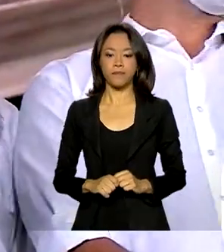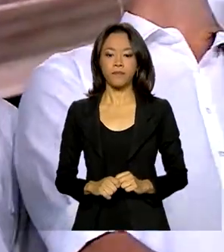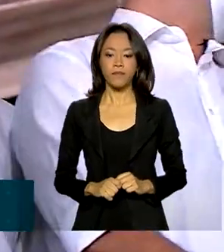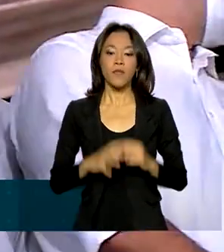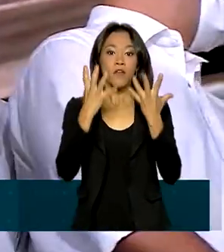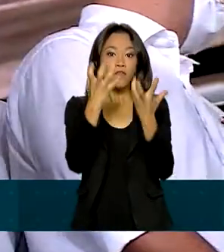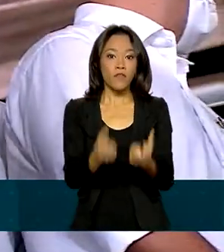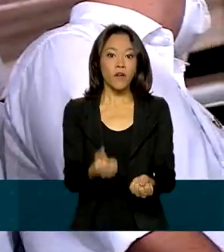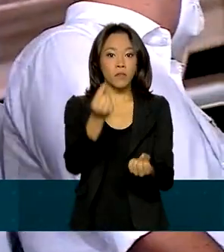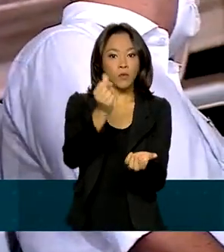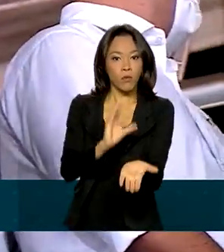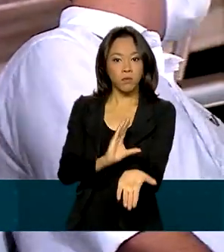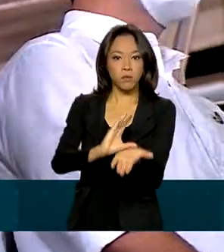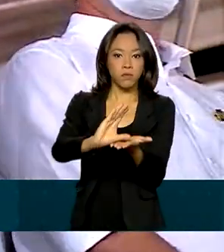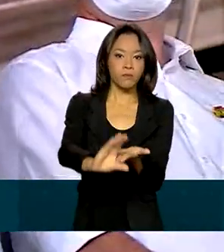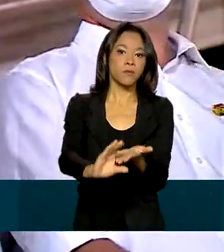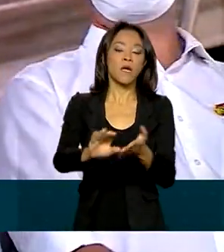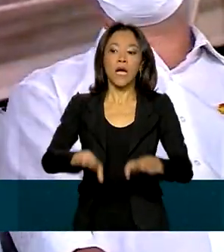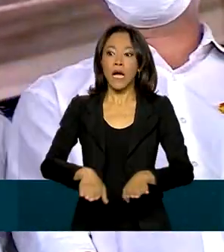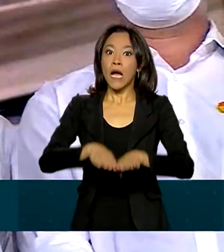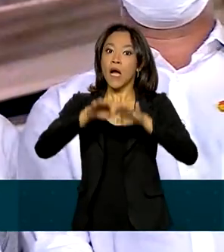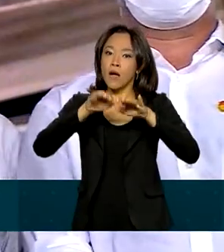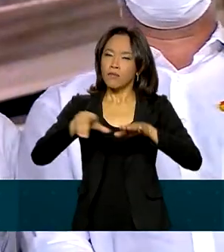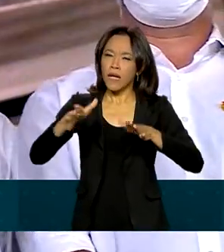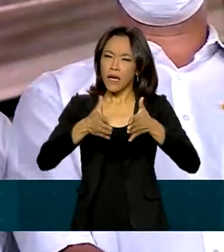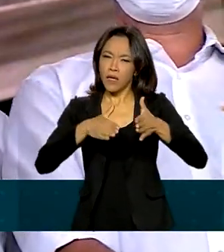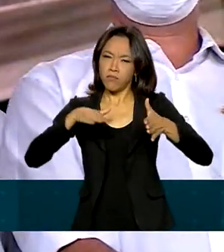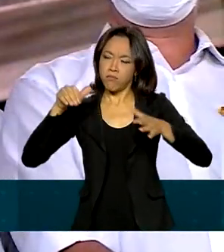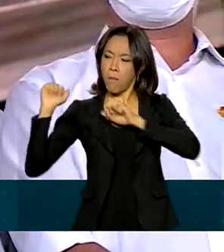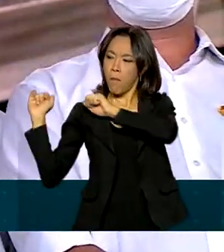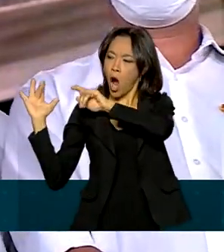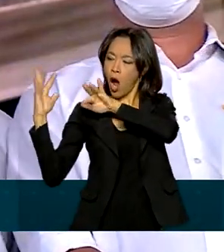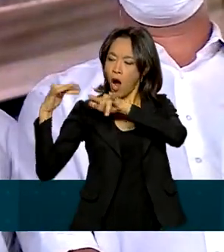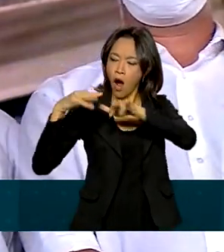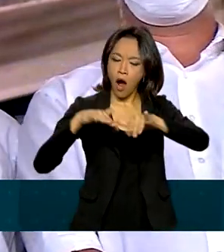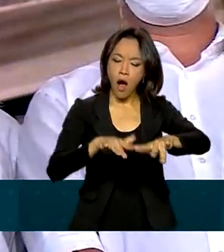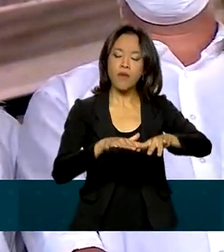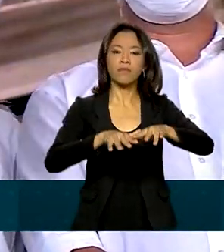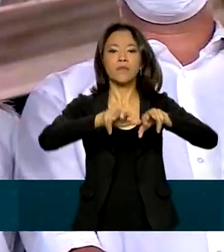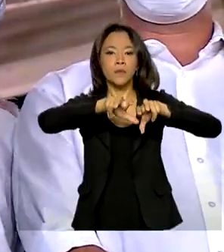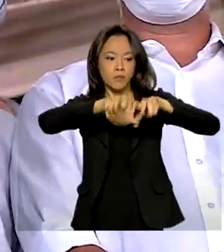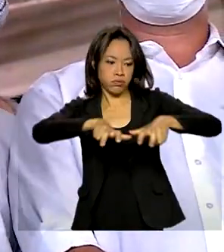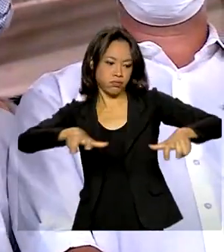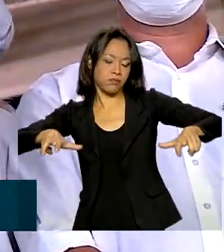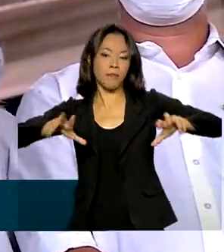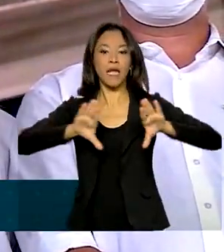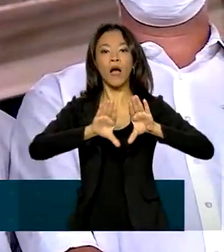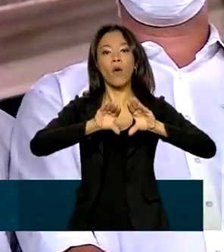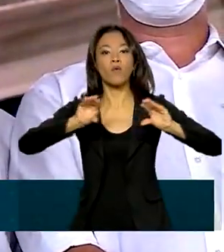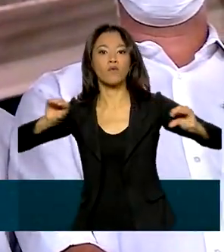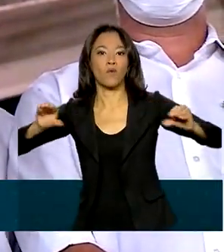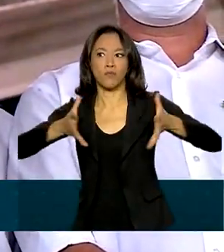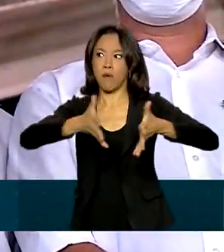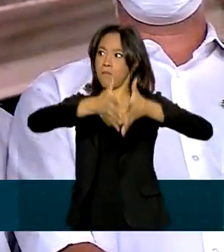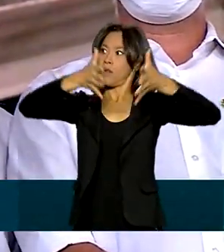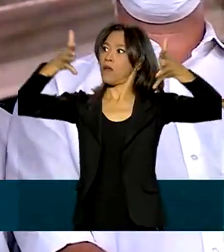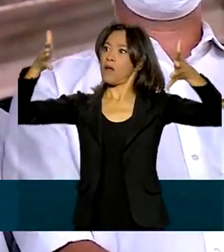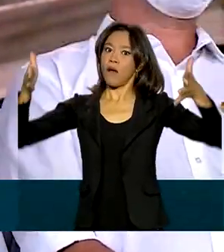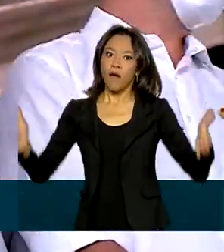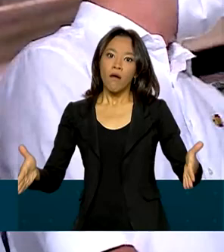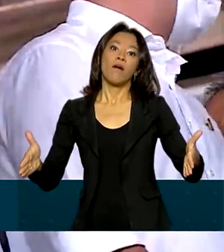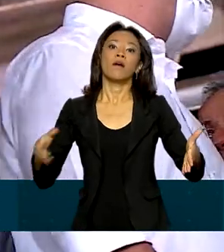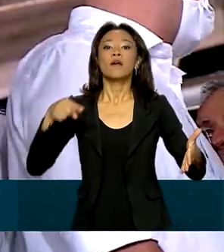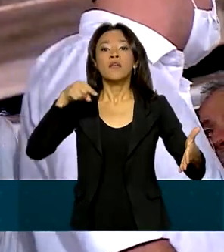na ampliação do terminal de passageiros para dar mais conforto neste aeroporto, que vai ser uma